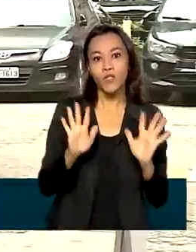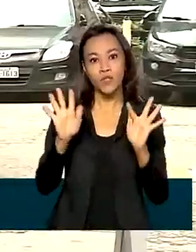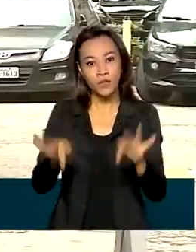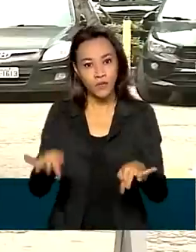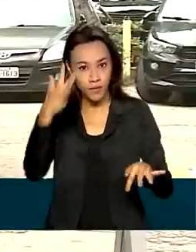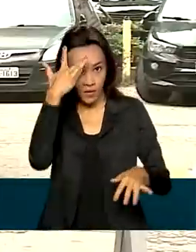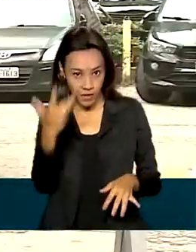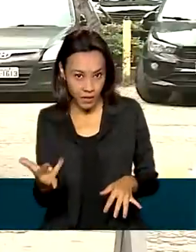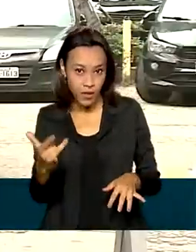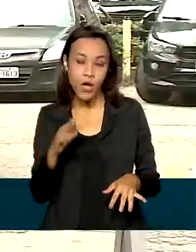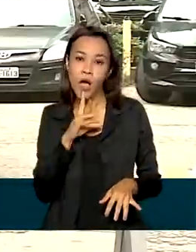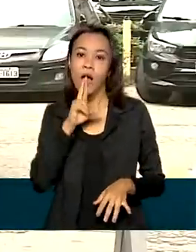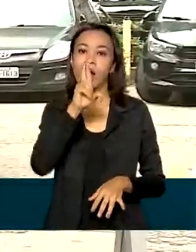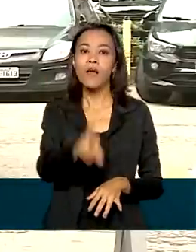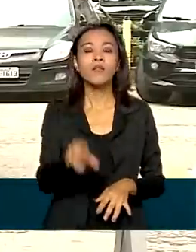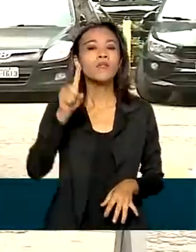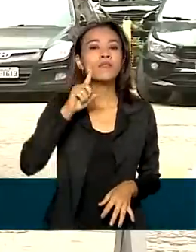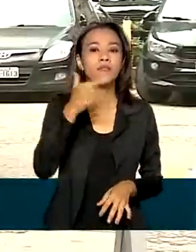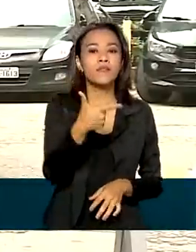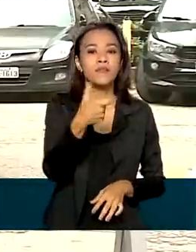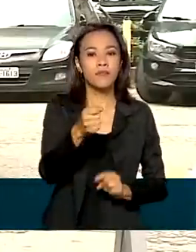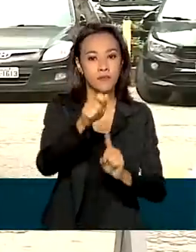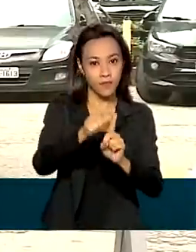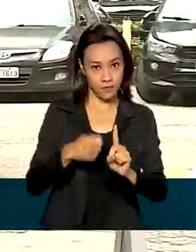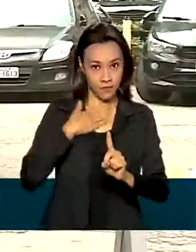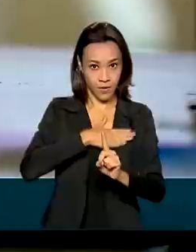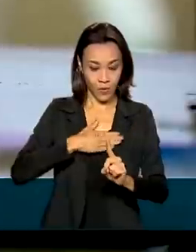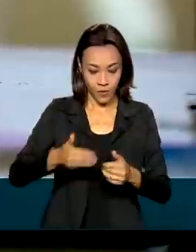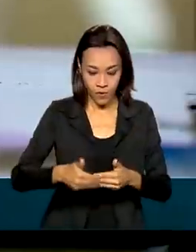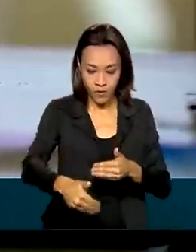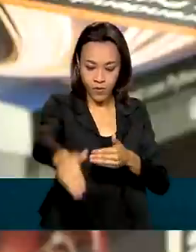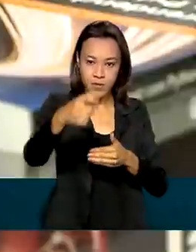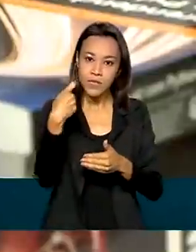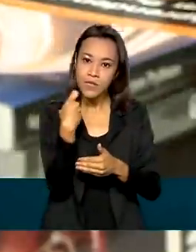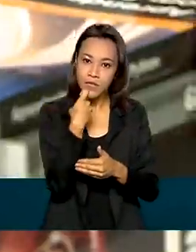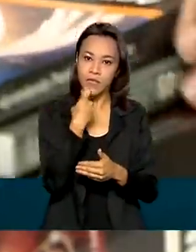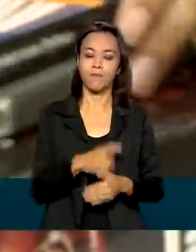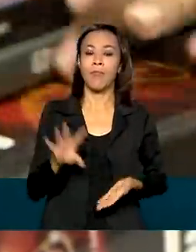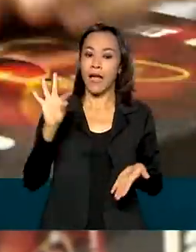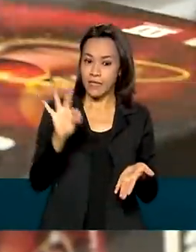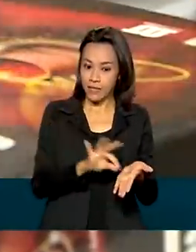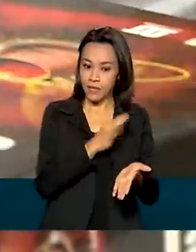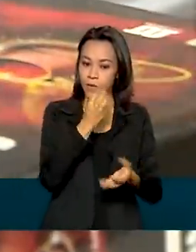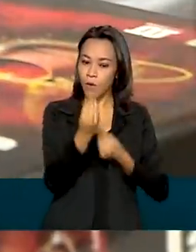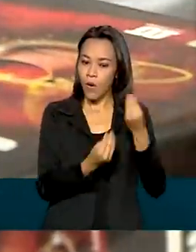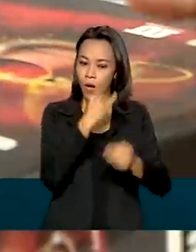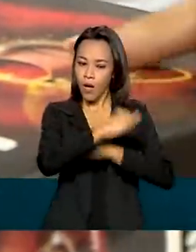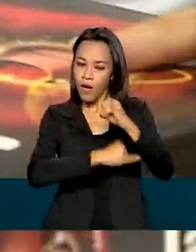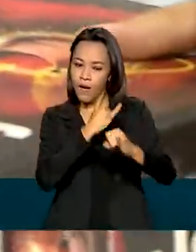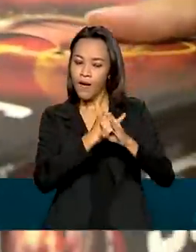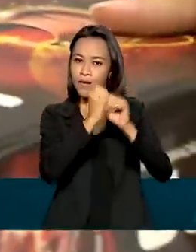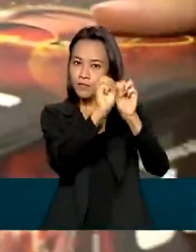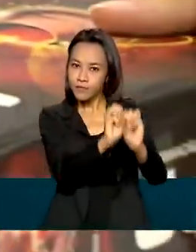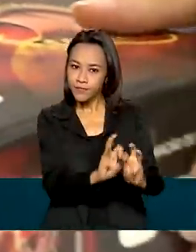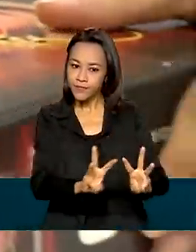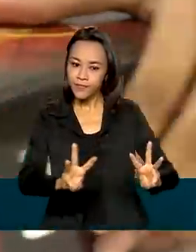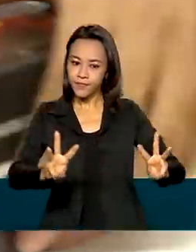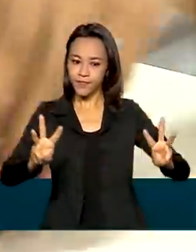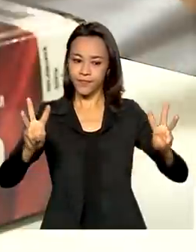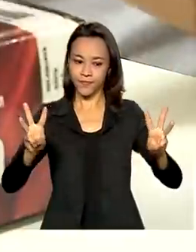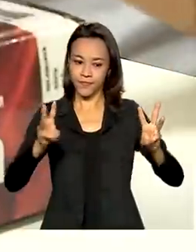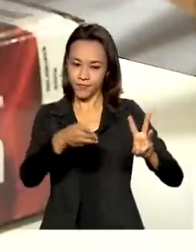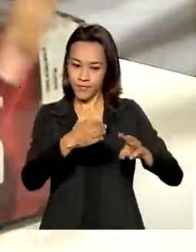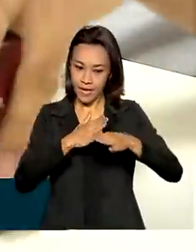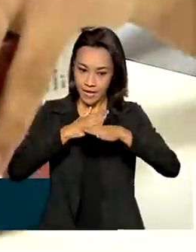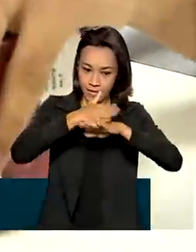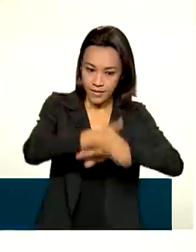O resultado vai ser divulgado no dia 20 de agosto, sexta-feira. As inscrições devem ser feitas no site do ProUni, que é prouniportal